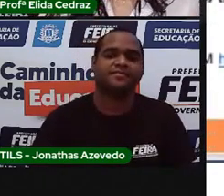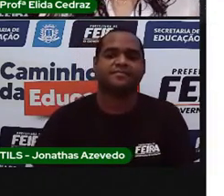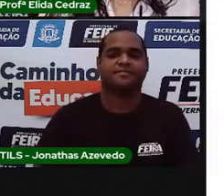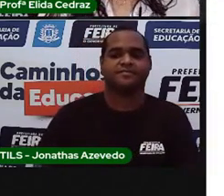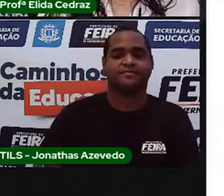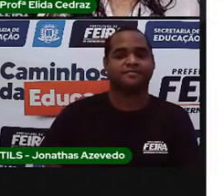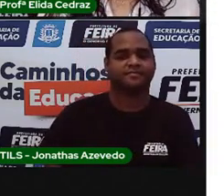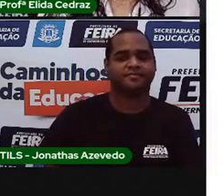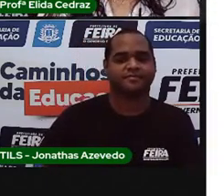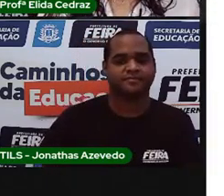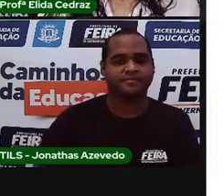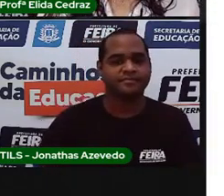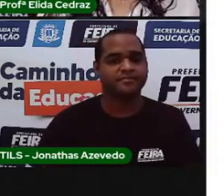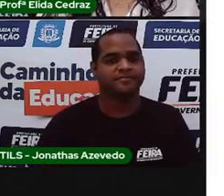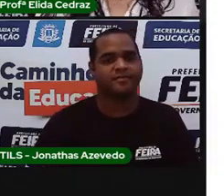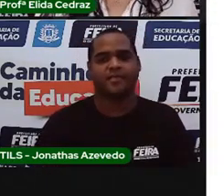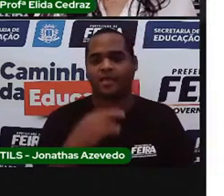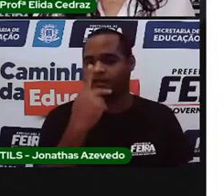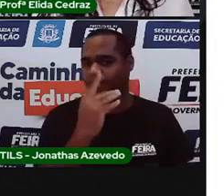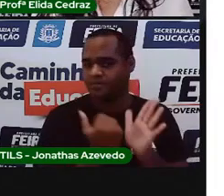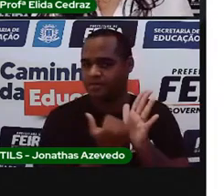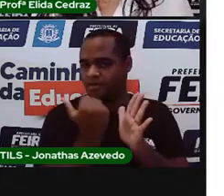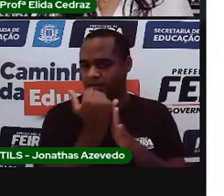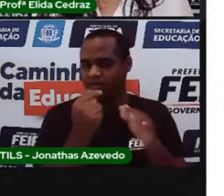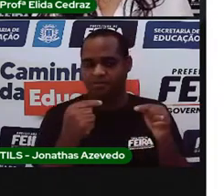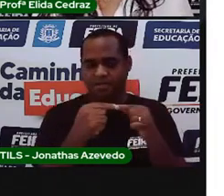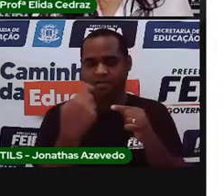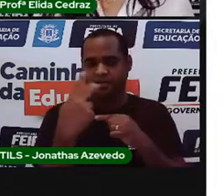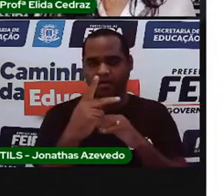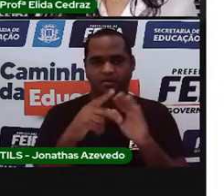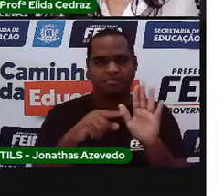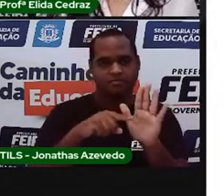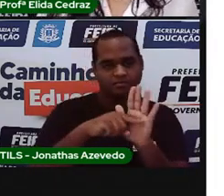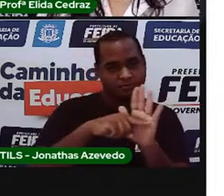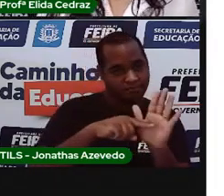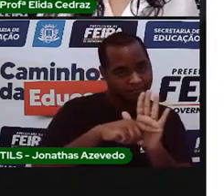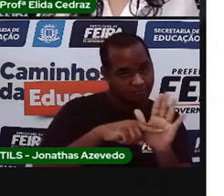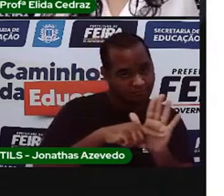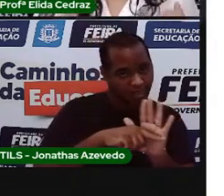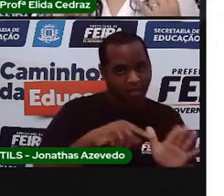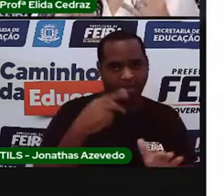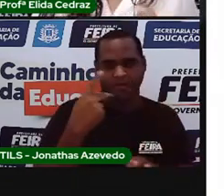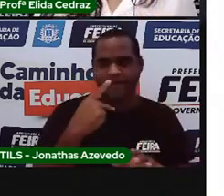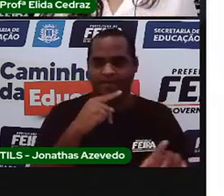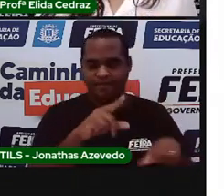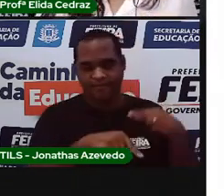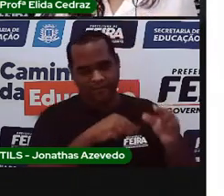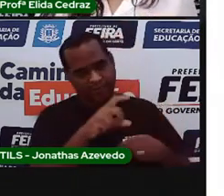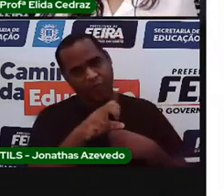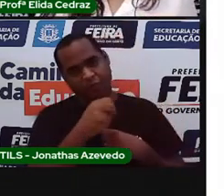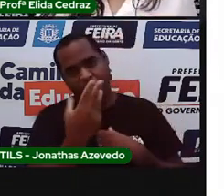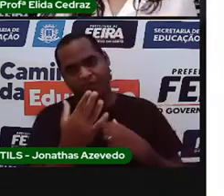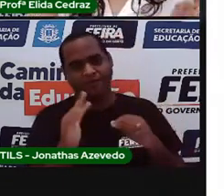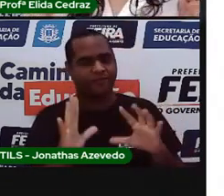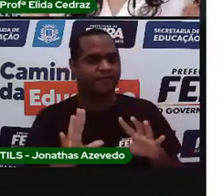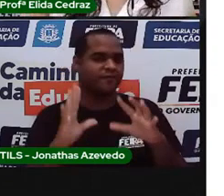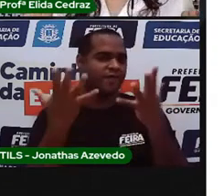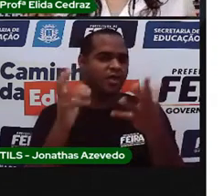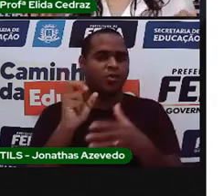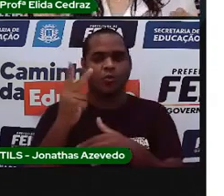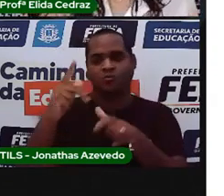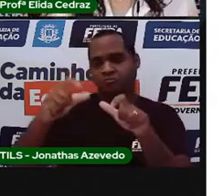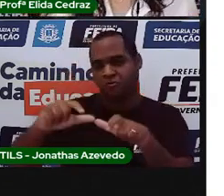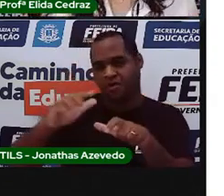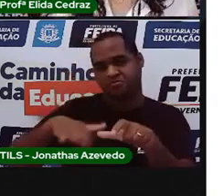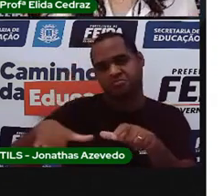Sua atividade complementar é uma pesquisa. Você vai escolher ou uma festa ou um